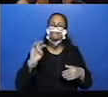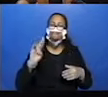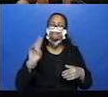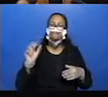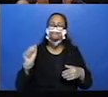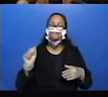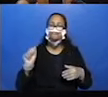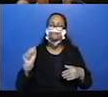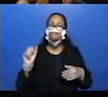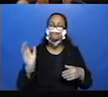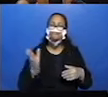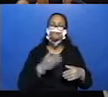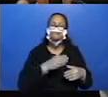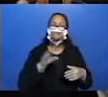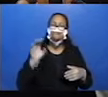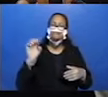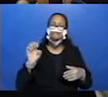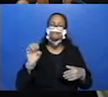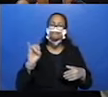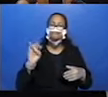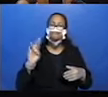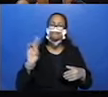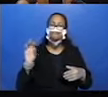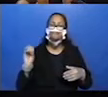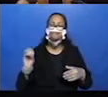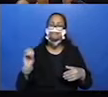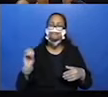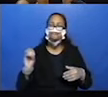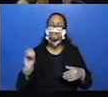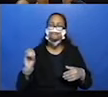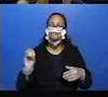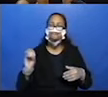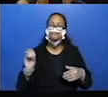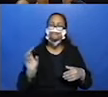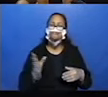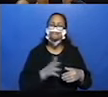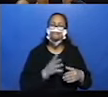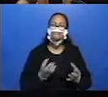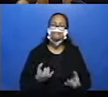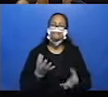eiro. Fogo, fogueira.